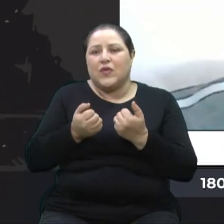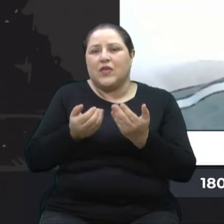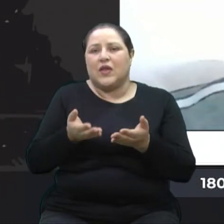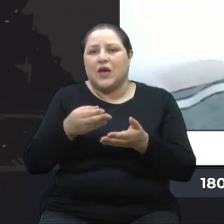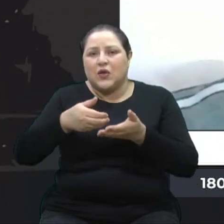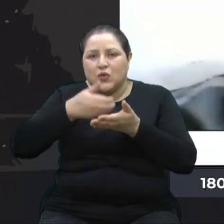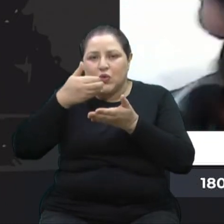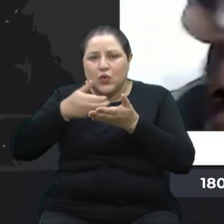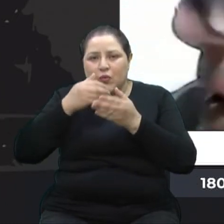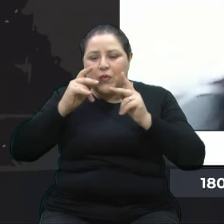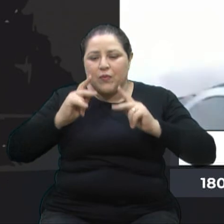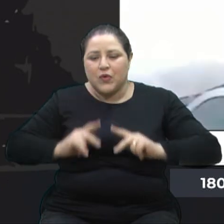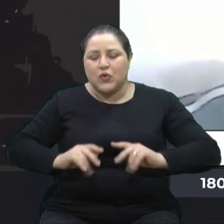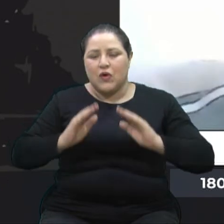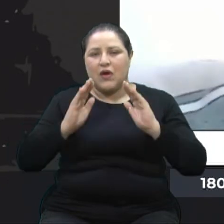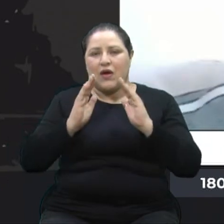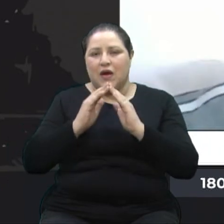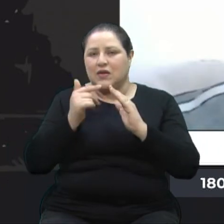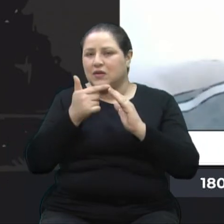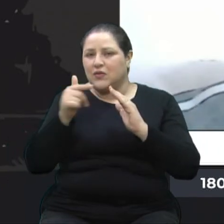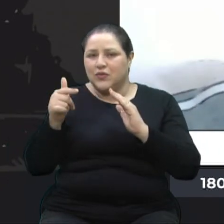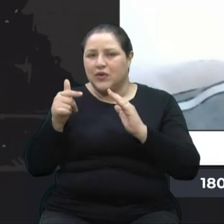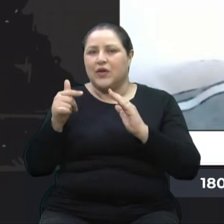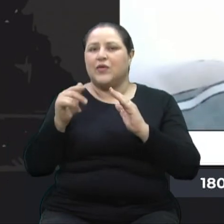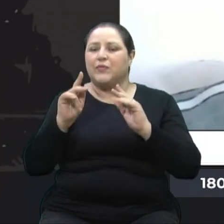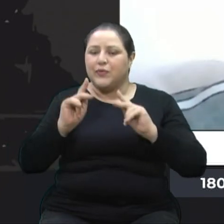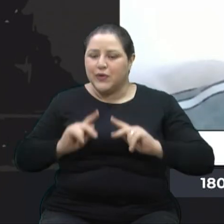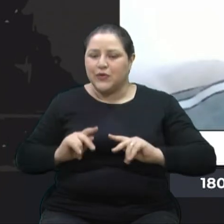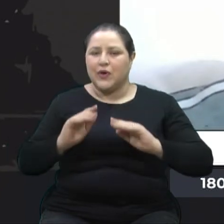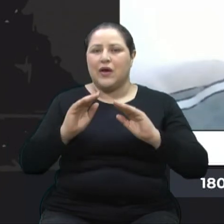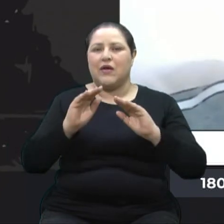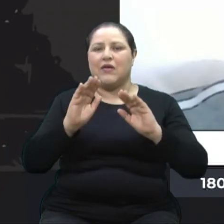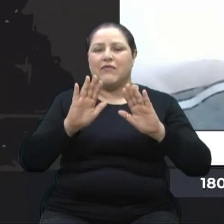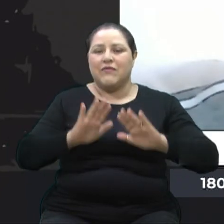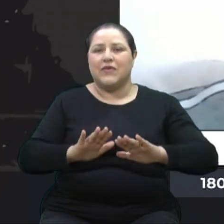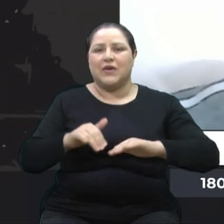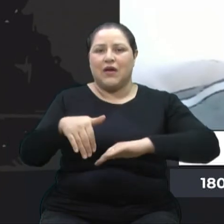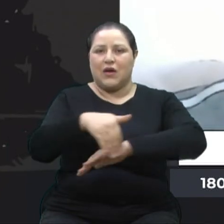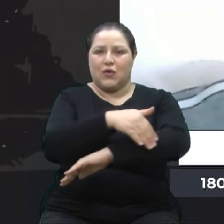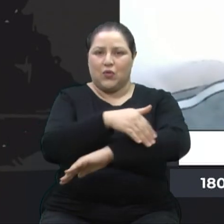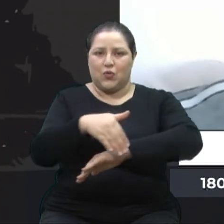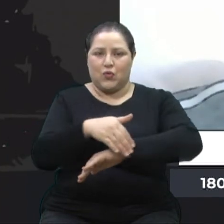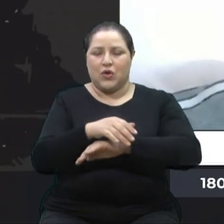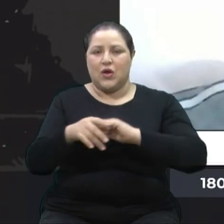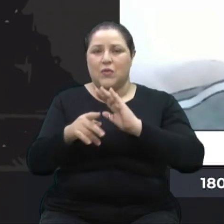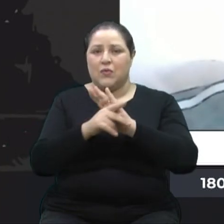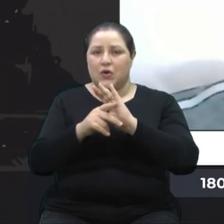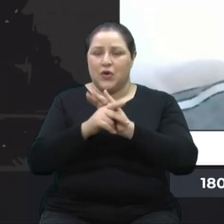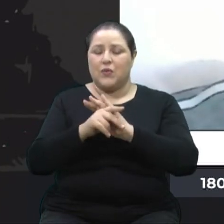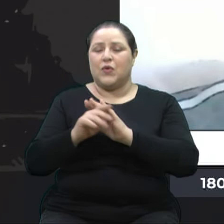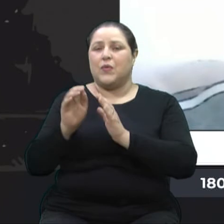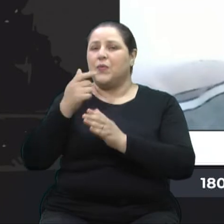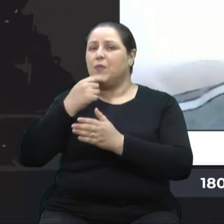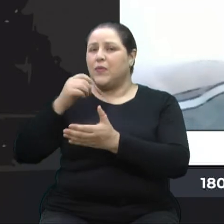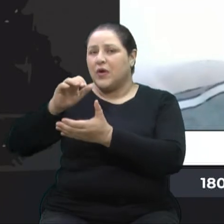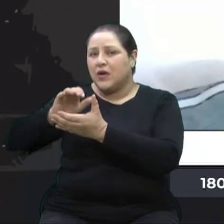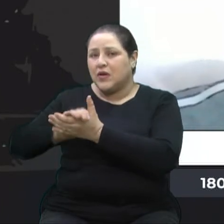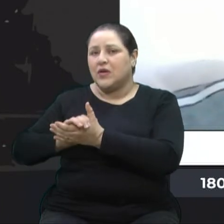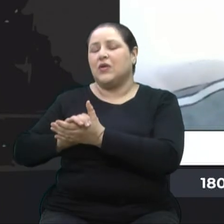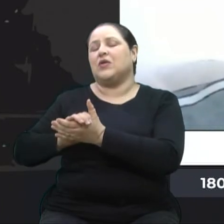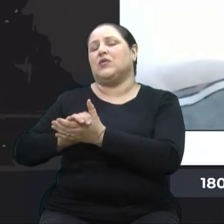ela tira do salário do marido, que o marido é taxista,